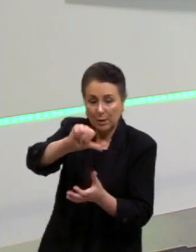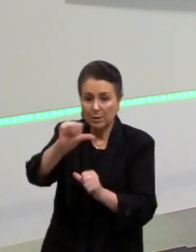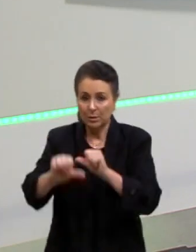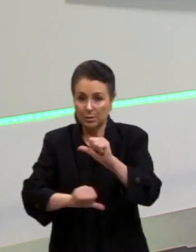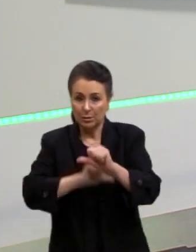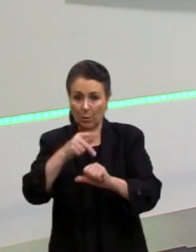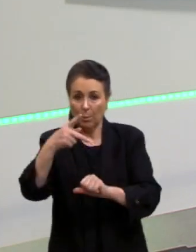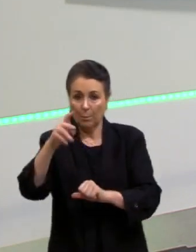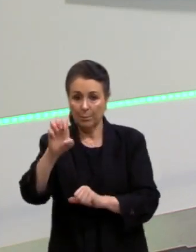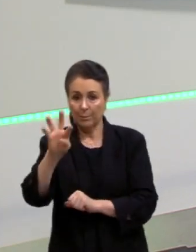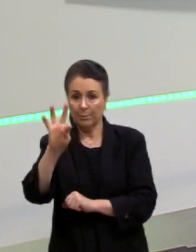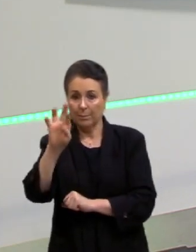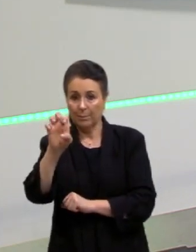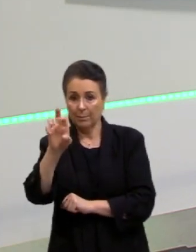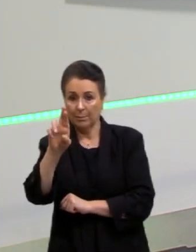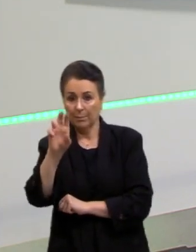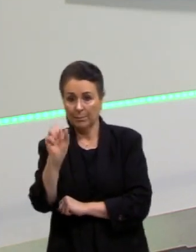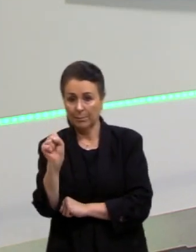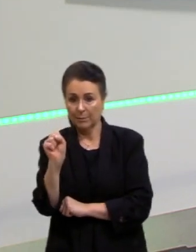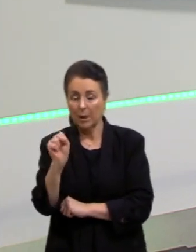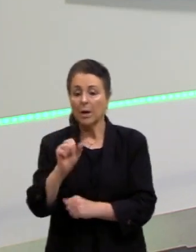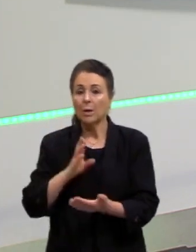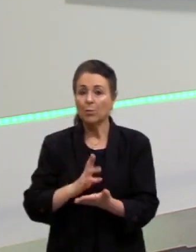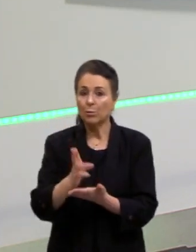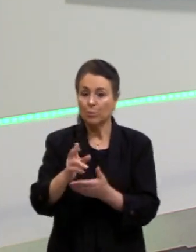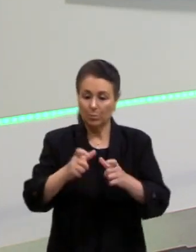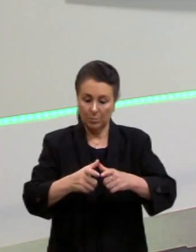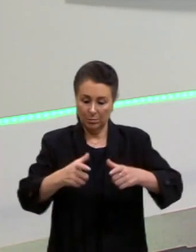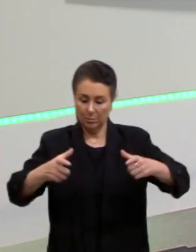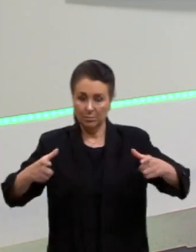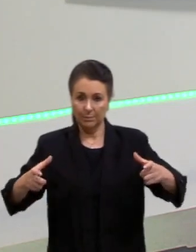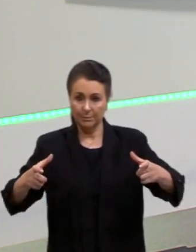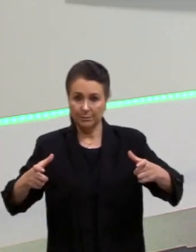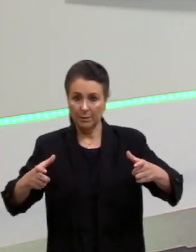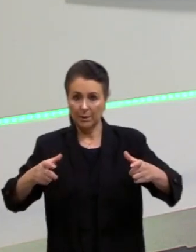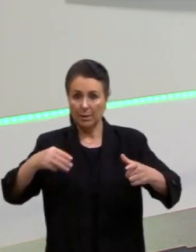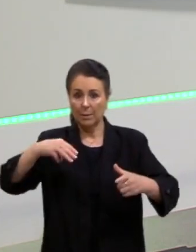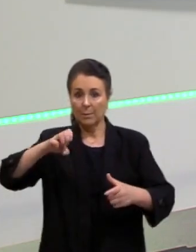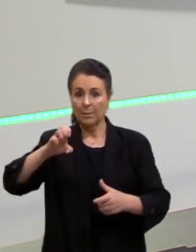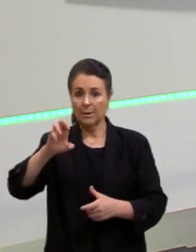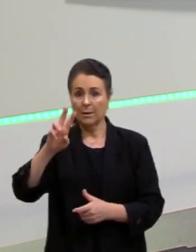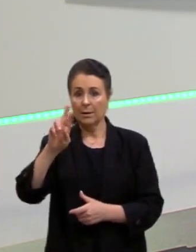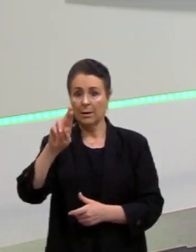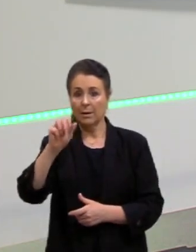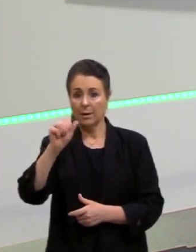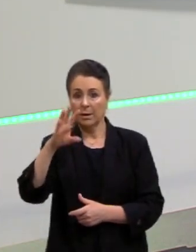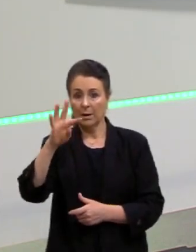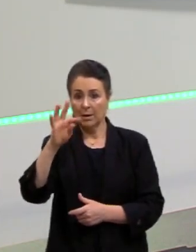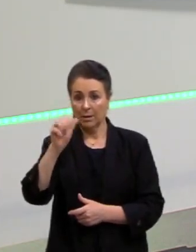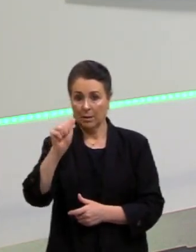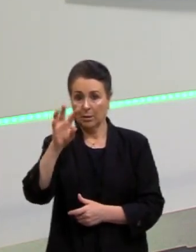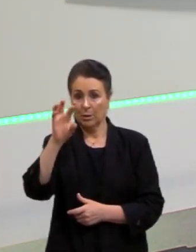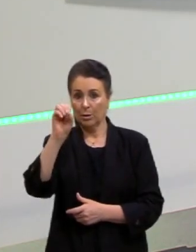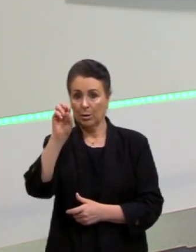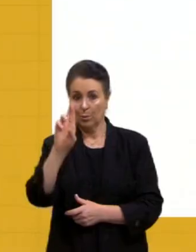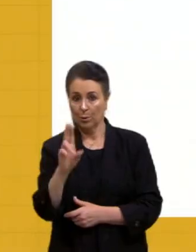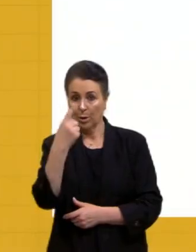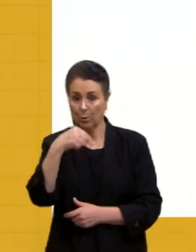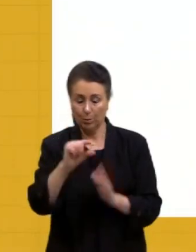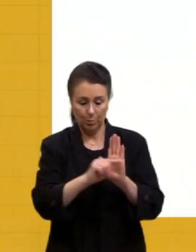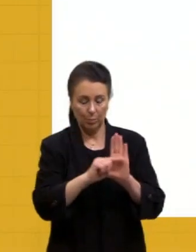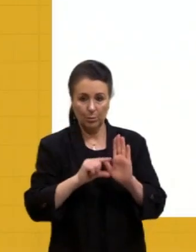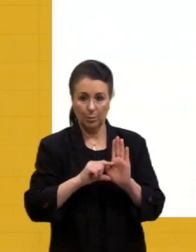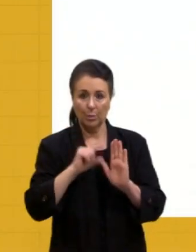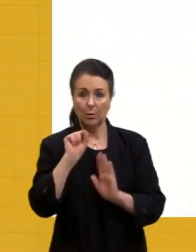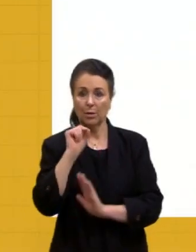mantém o tamanho, disforma essa parte da forma, tá, agonizado. Uma coisa importante,